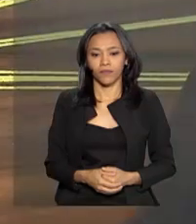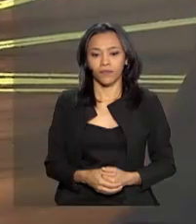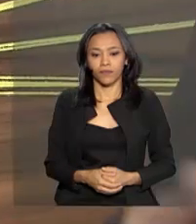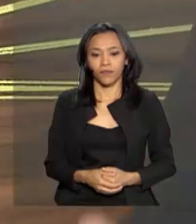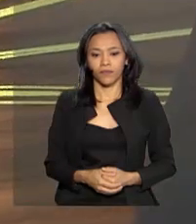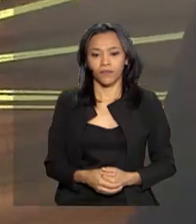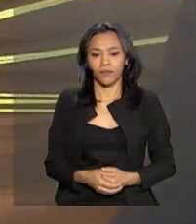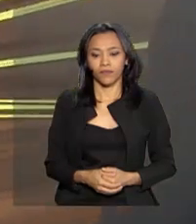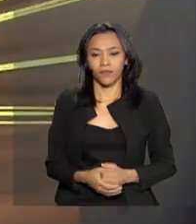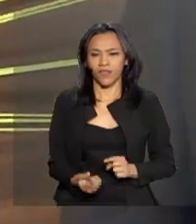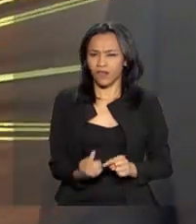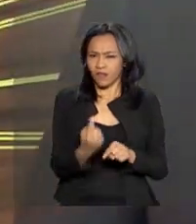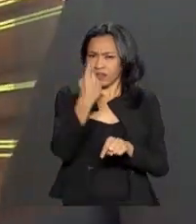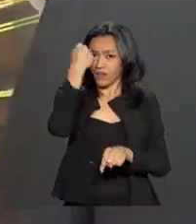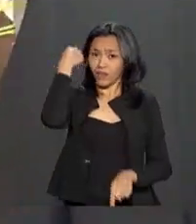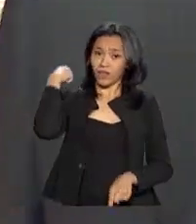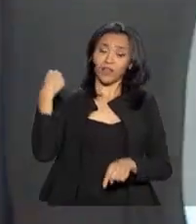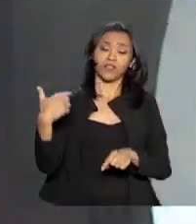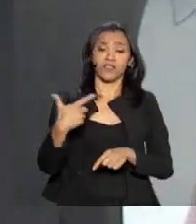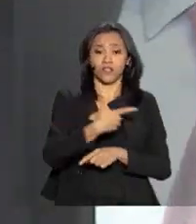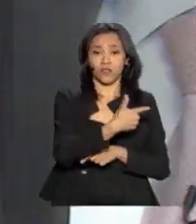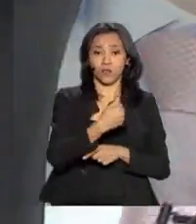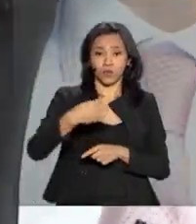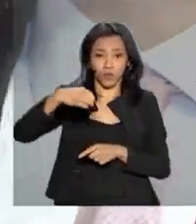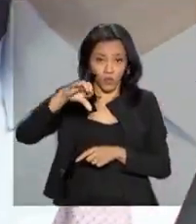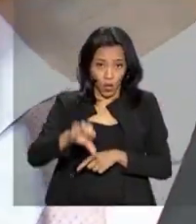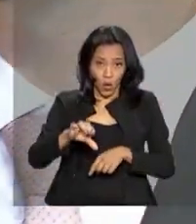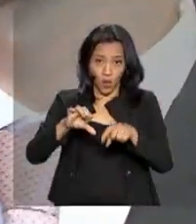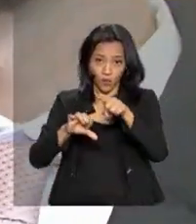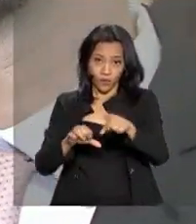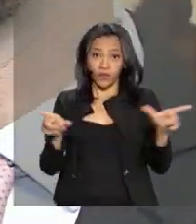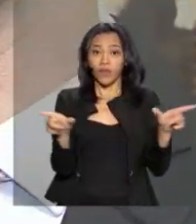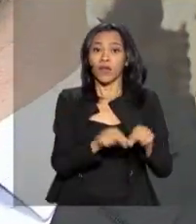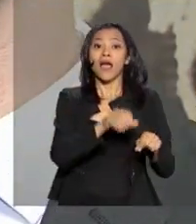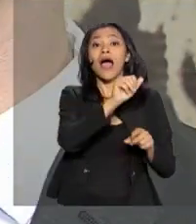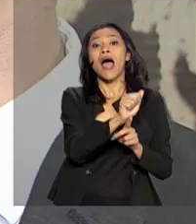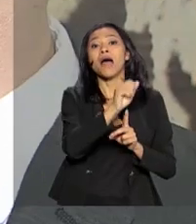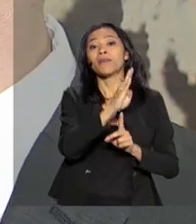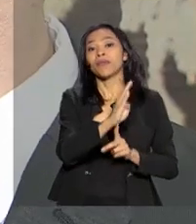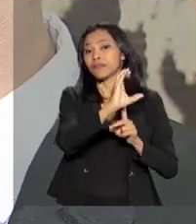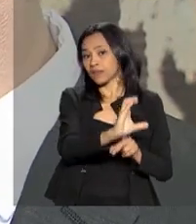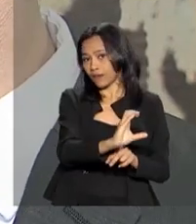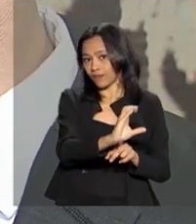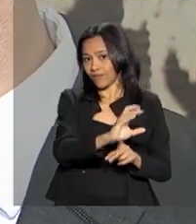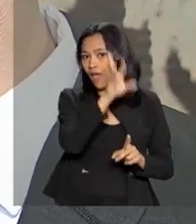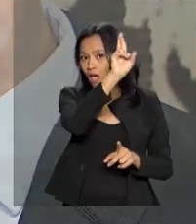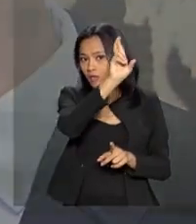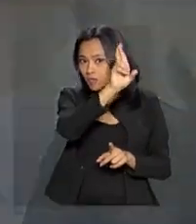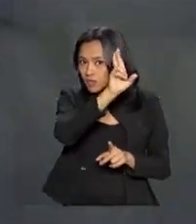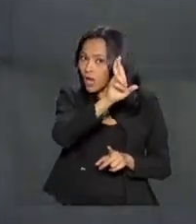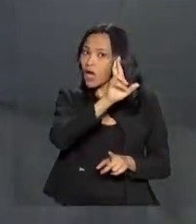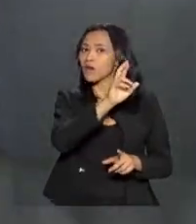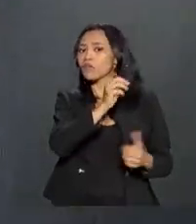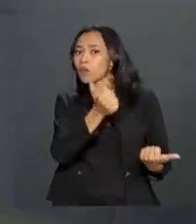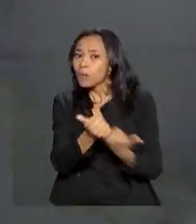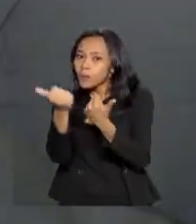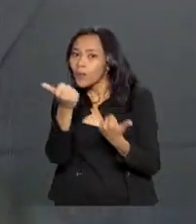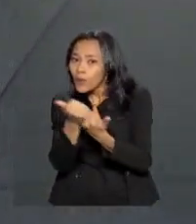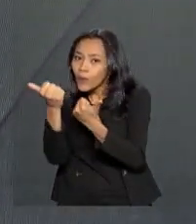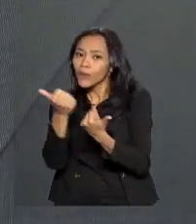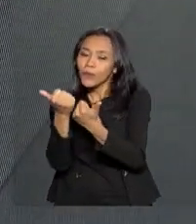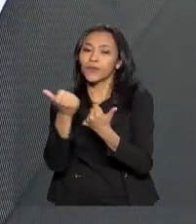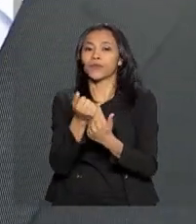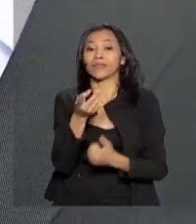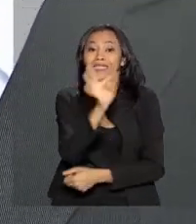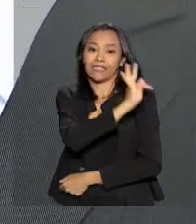Desde 2009, a Agência Brasileira de Cooperação, ABC, responsável pelas ações de apoio técnico do